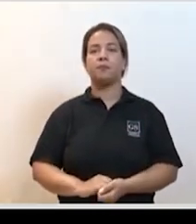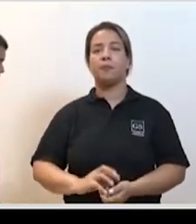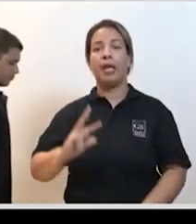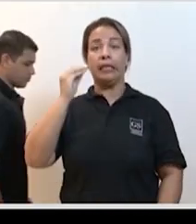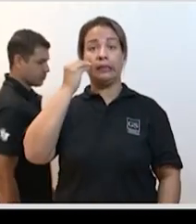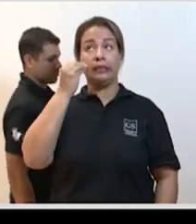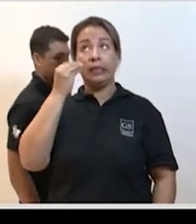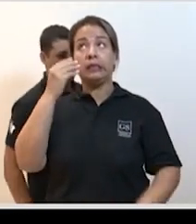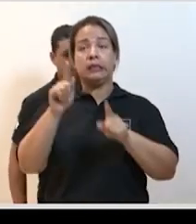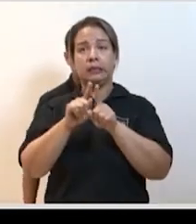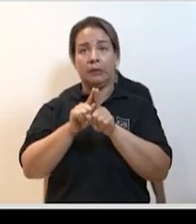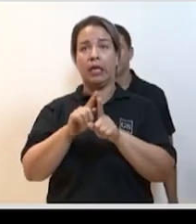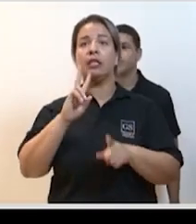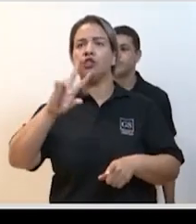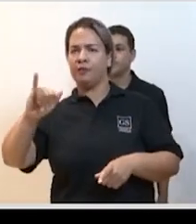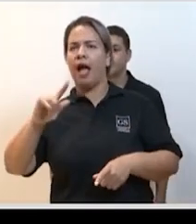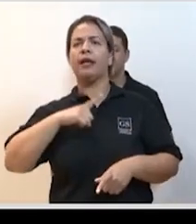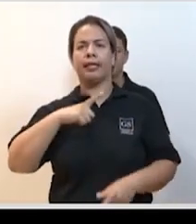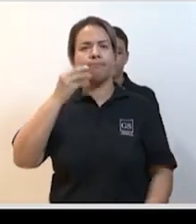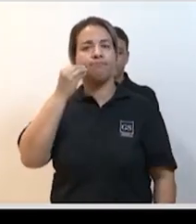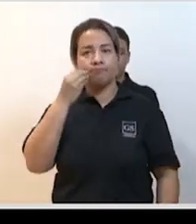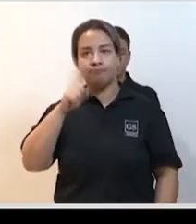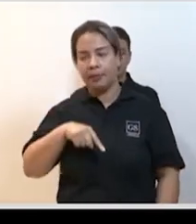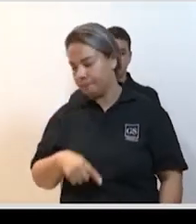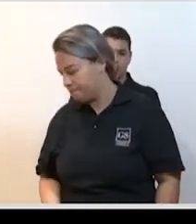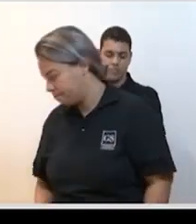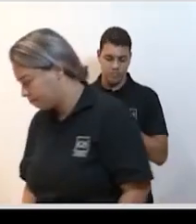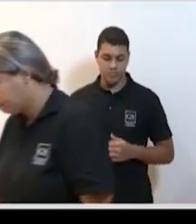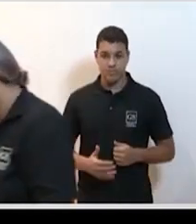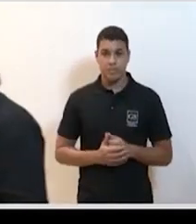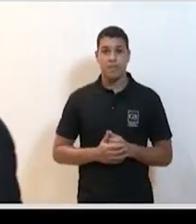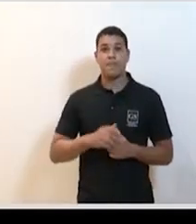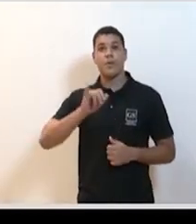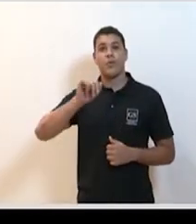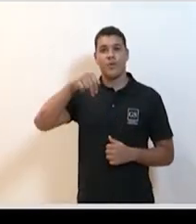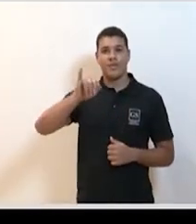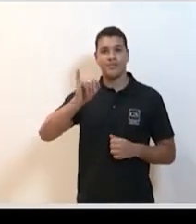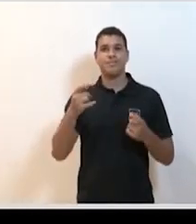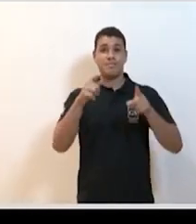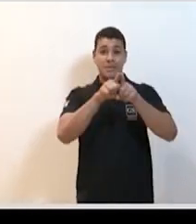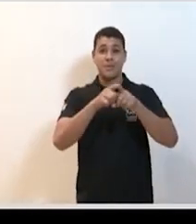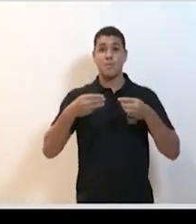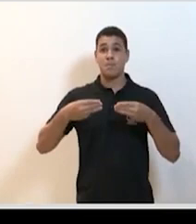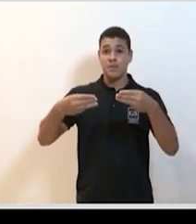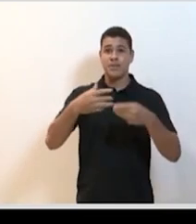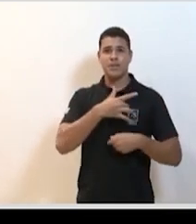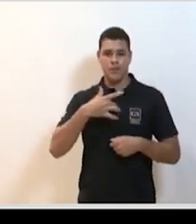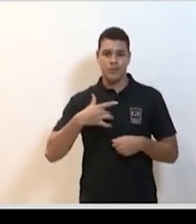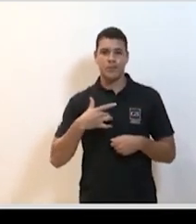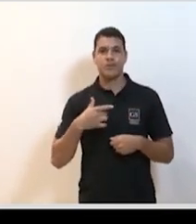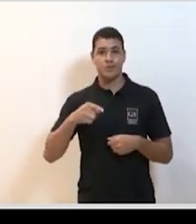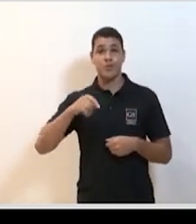testes terapêuticos que já vamos fazendo também o INE em parceria com o Ministério da Saúde na verdade foi convidado o Ministério da Saúde